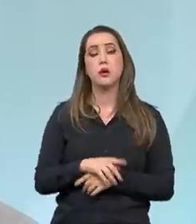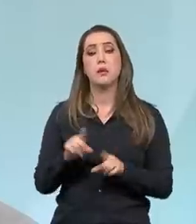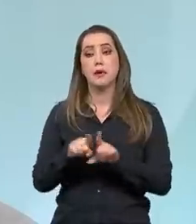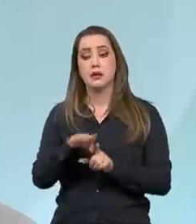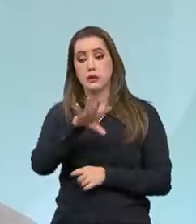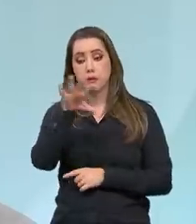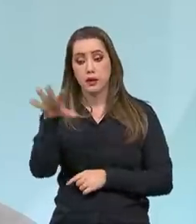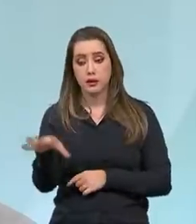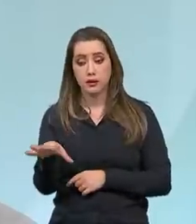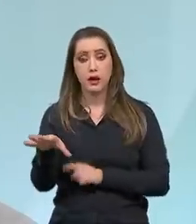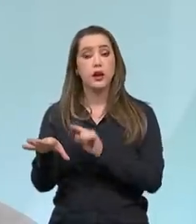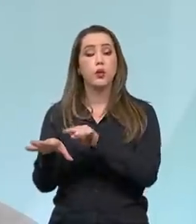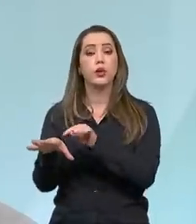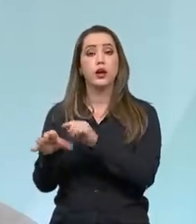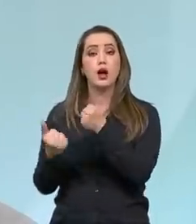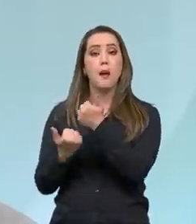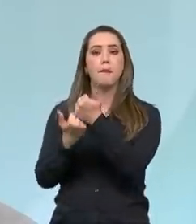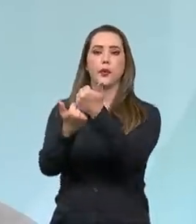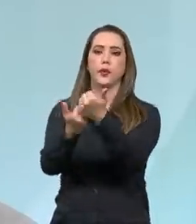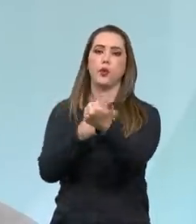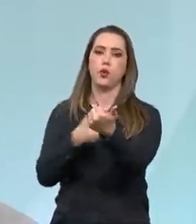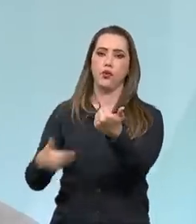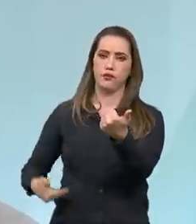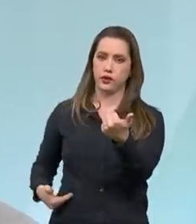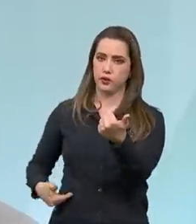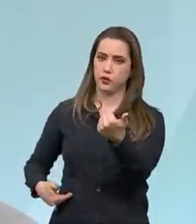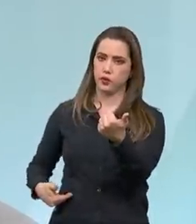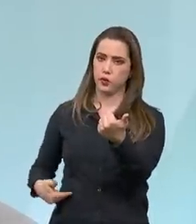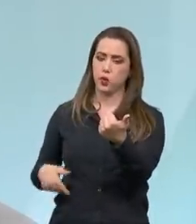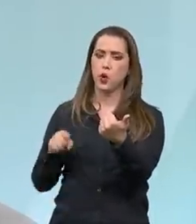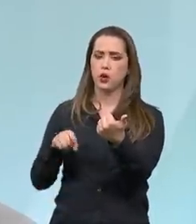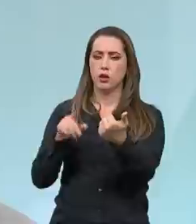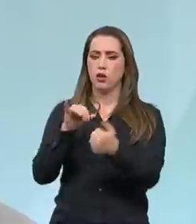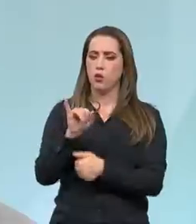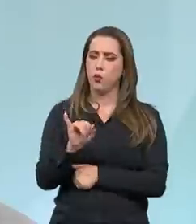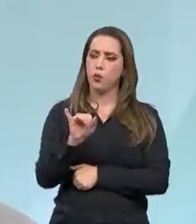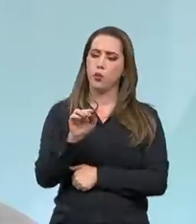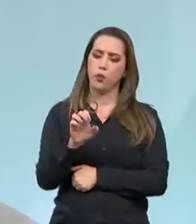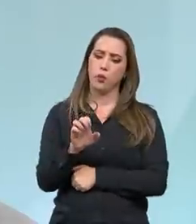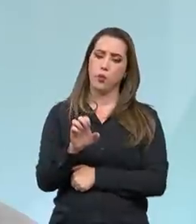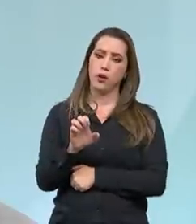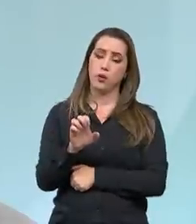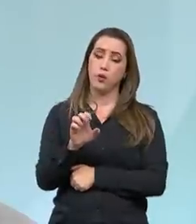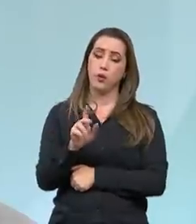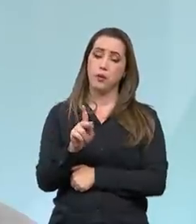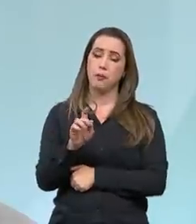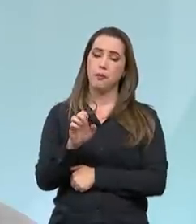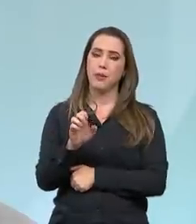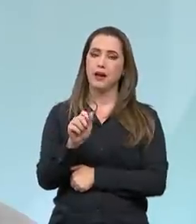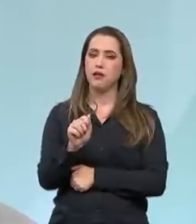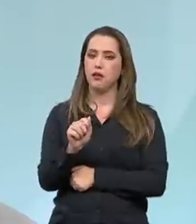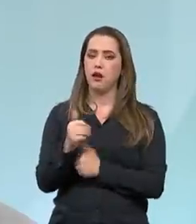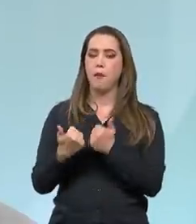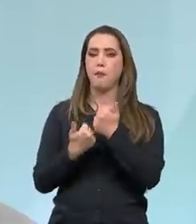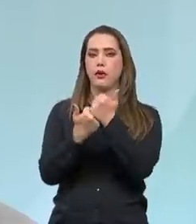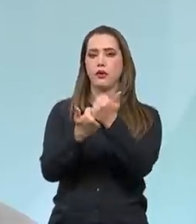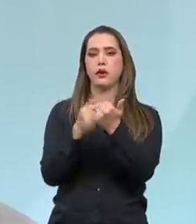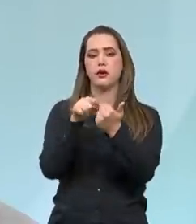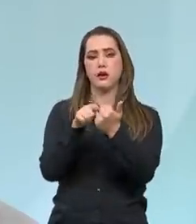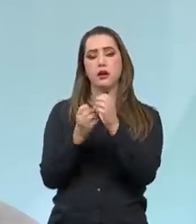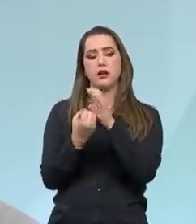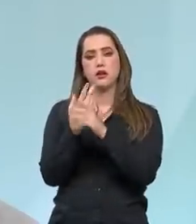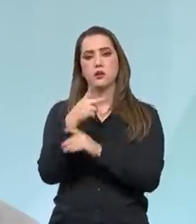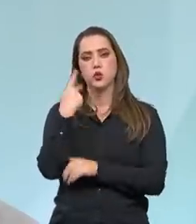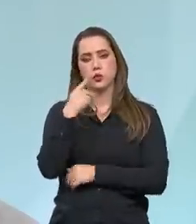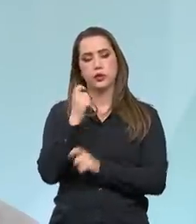função de assessoramento do governo. Então, o IPEA, ele auxilia na elaboração das políticas econômicas. E também